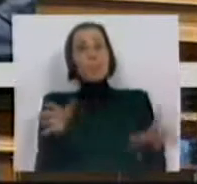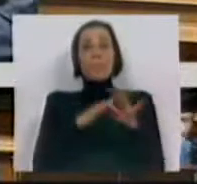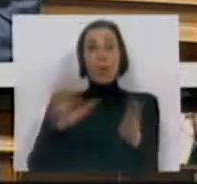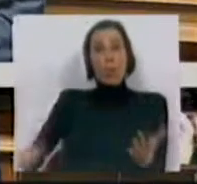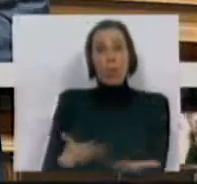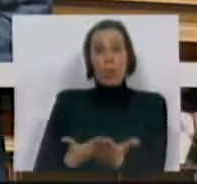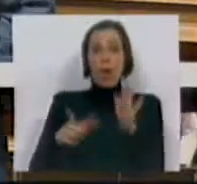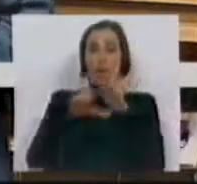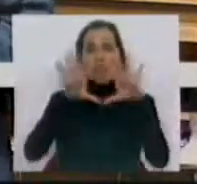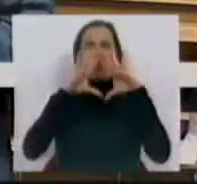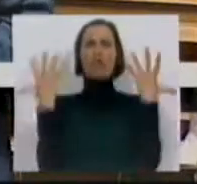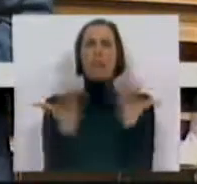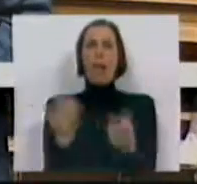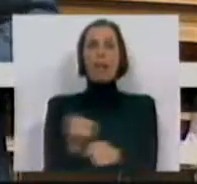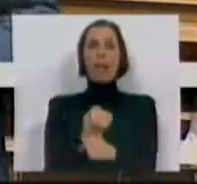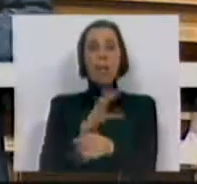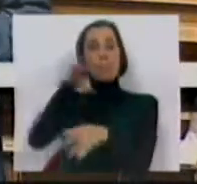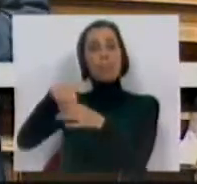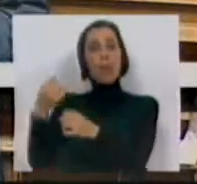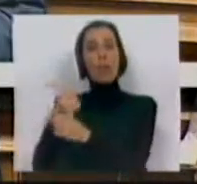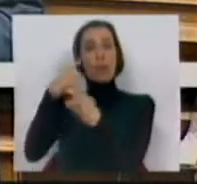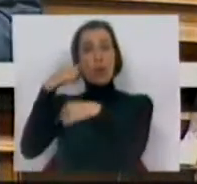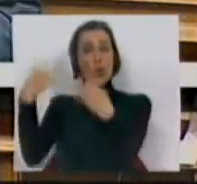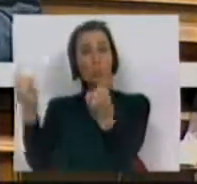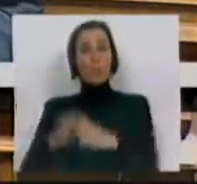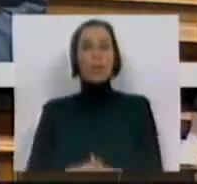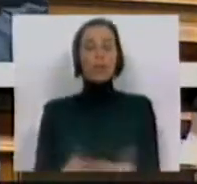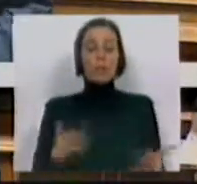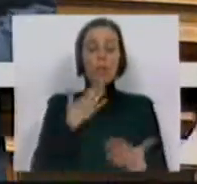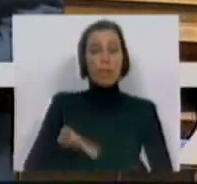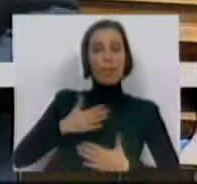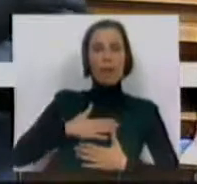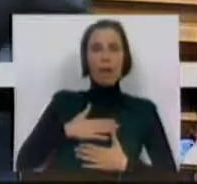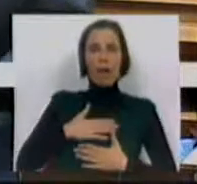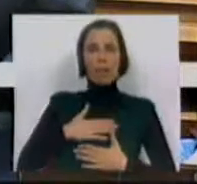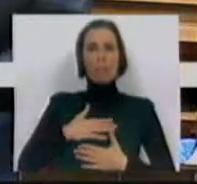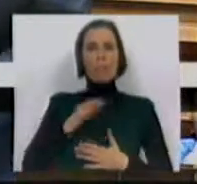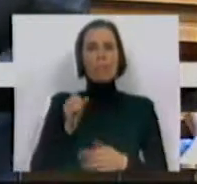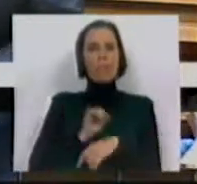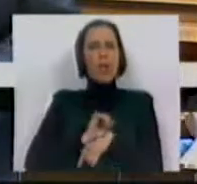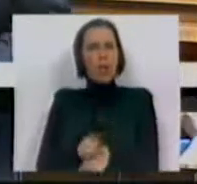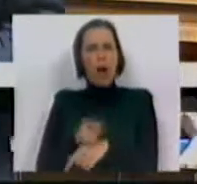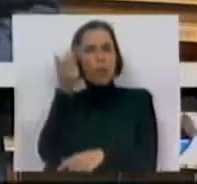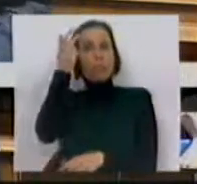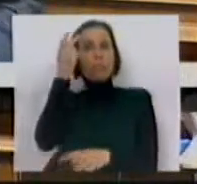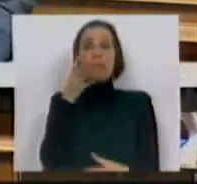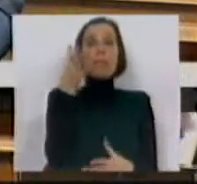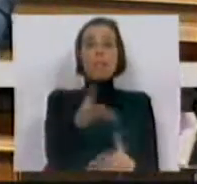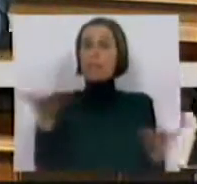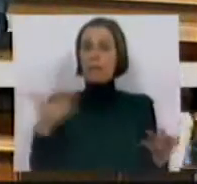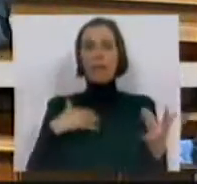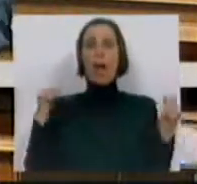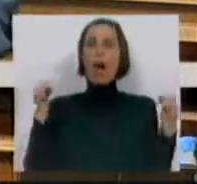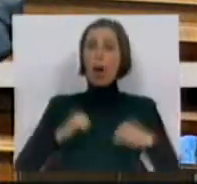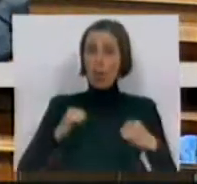esta proposta de Lei Geral do Trabalho em Funções Públicas leva-nos, num primeiro momento, a dizer que estamos